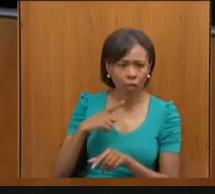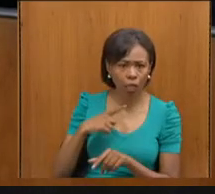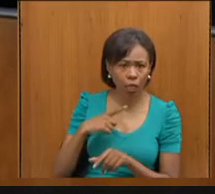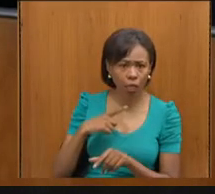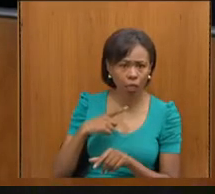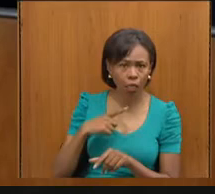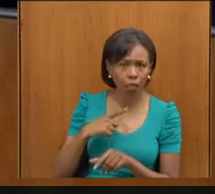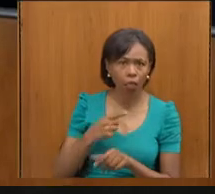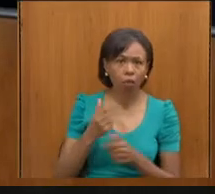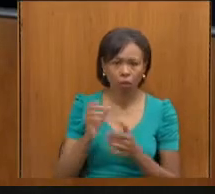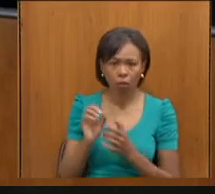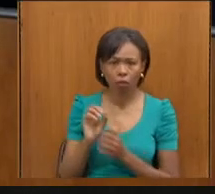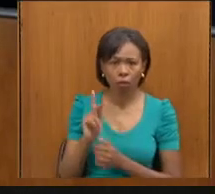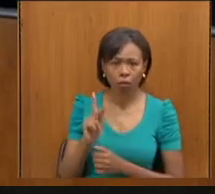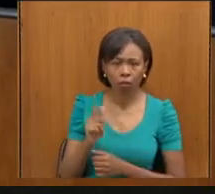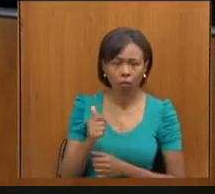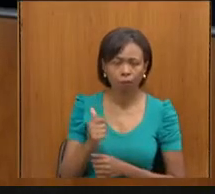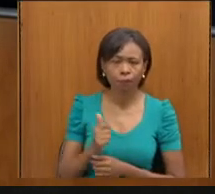você